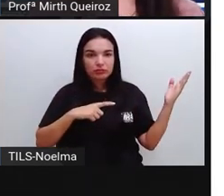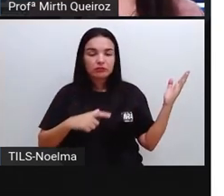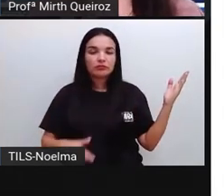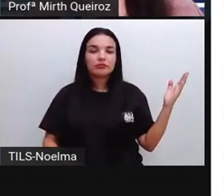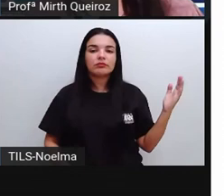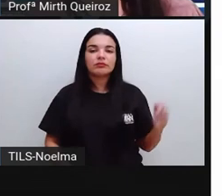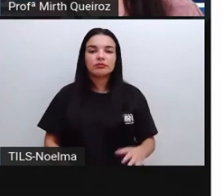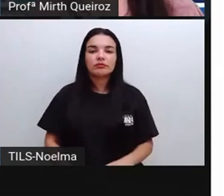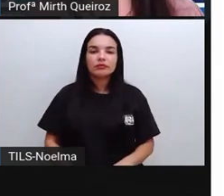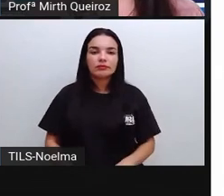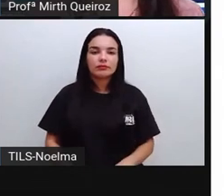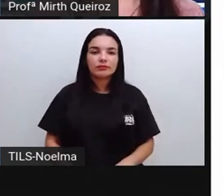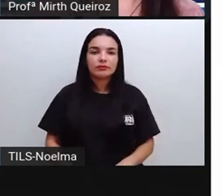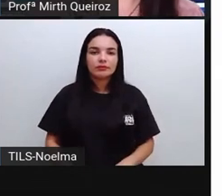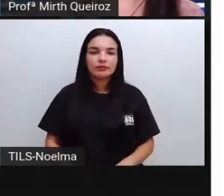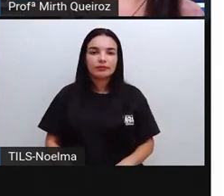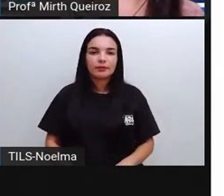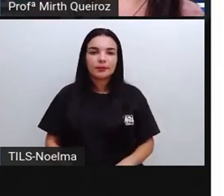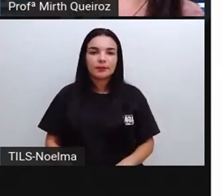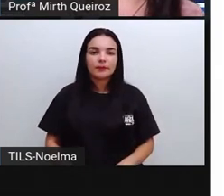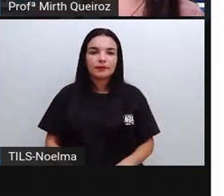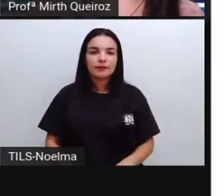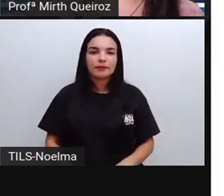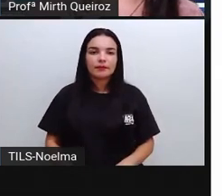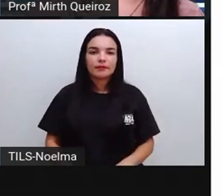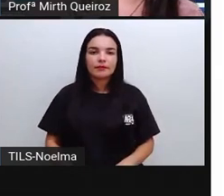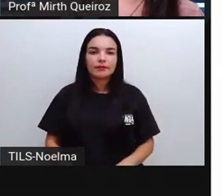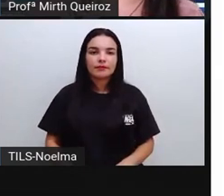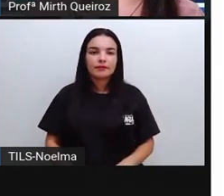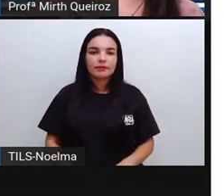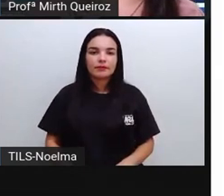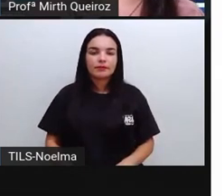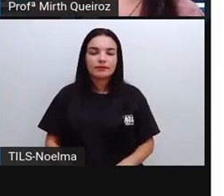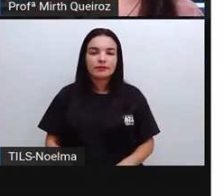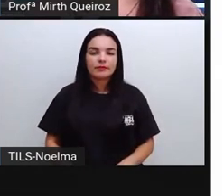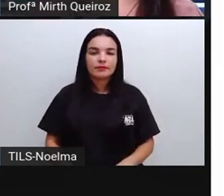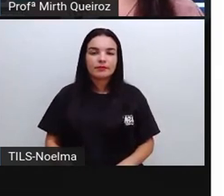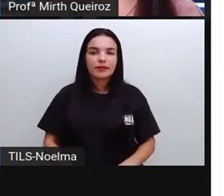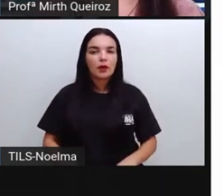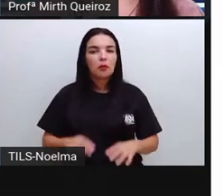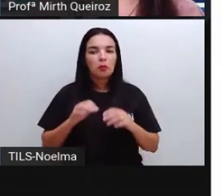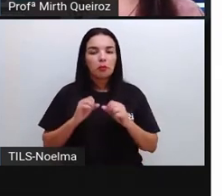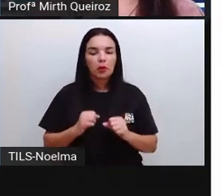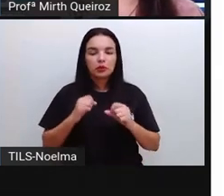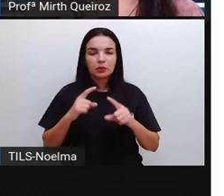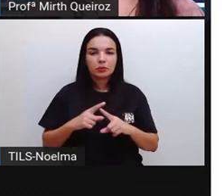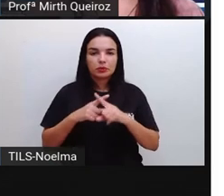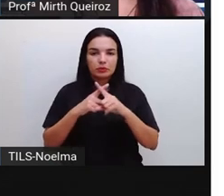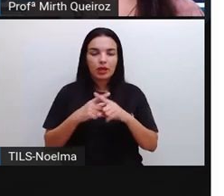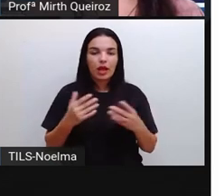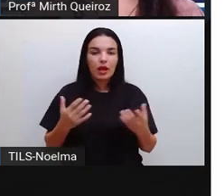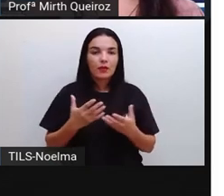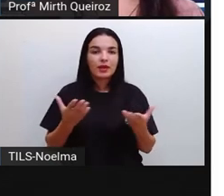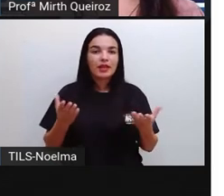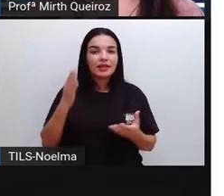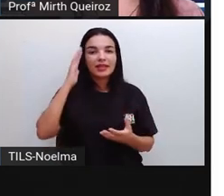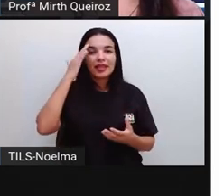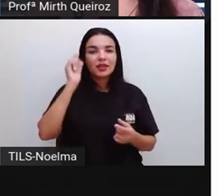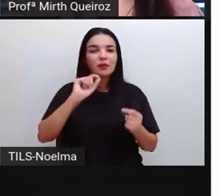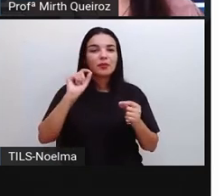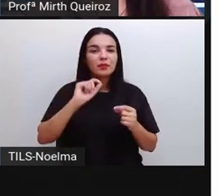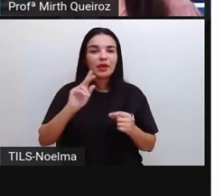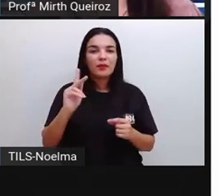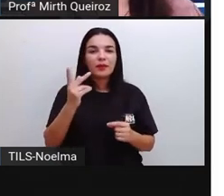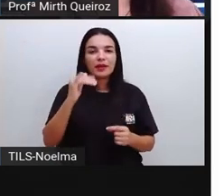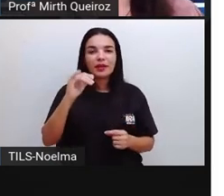né? Consumo com valores e multiplicar de acordo com o que vocês consumiram. Mas vamos agora entender